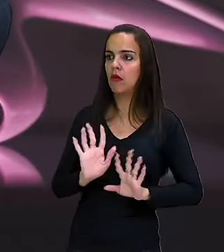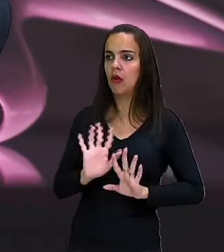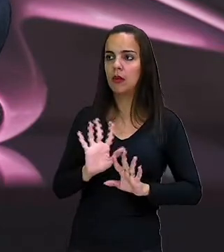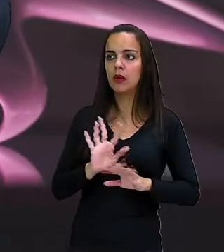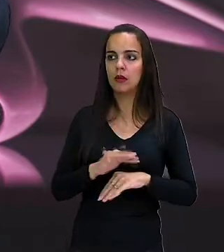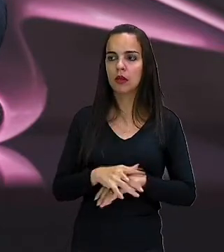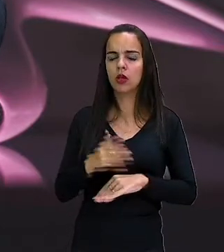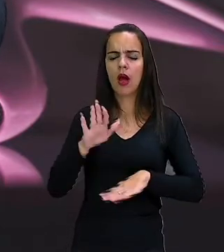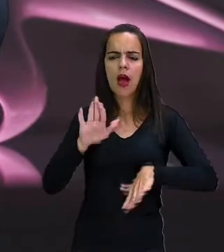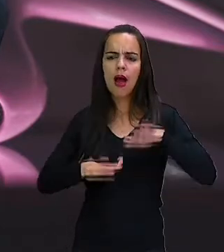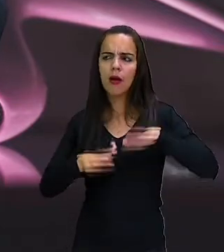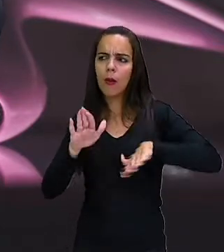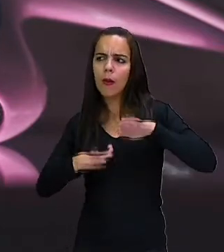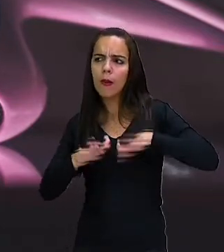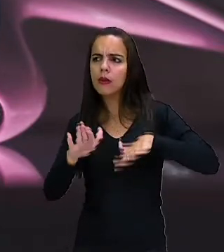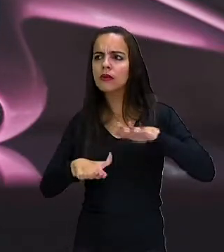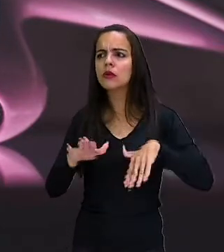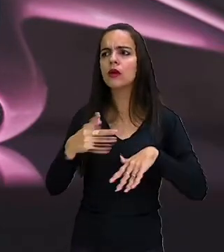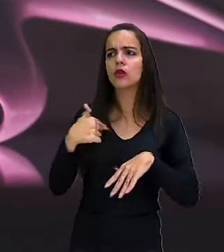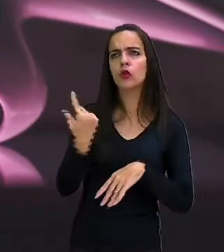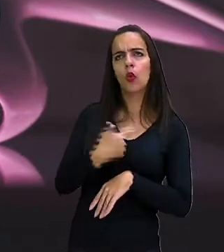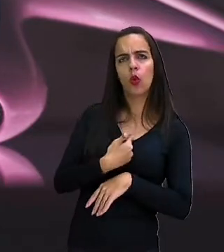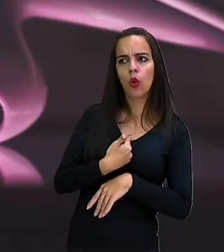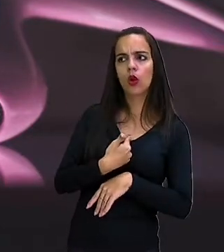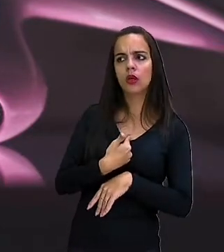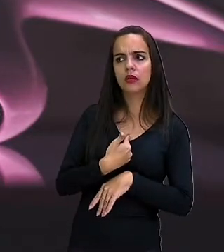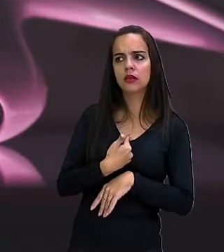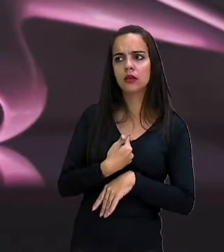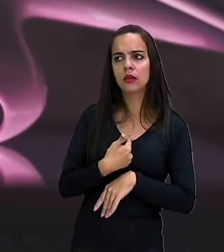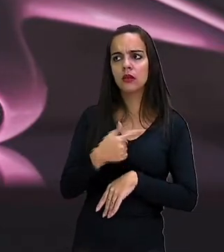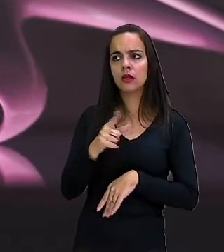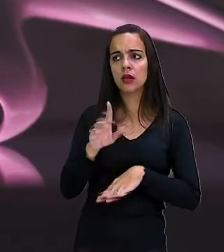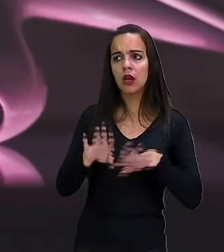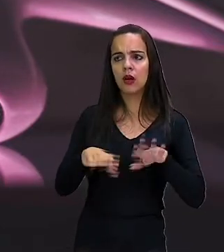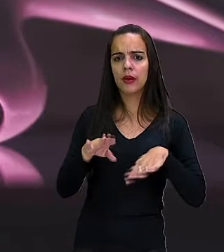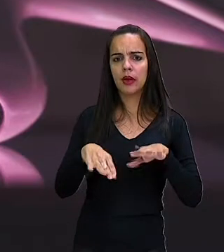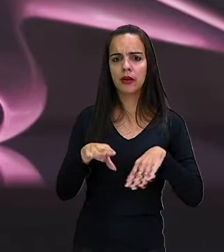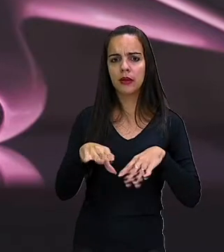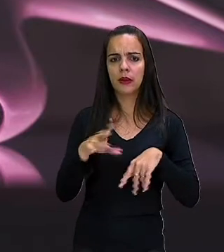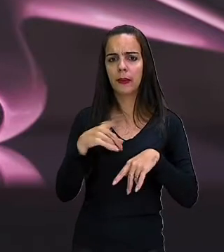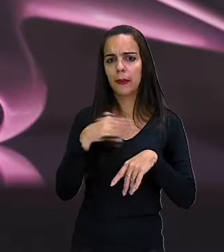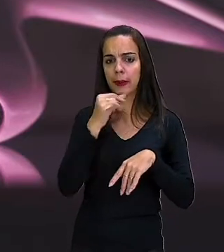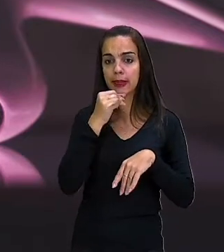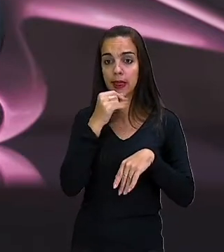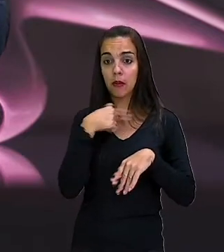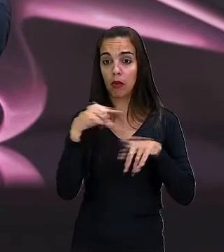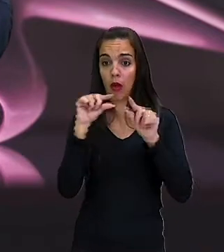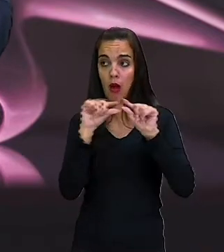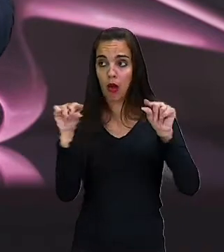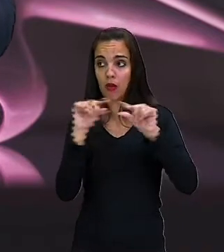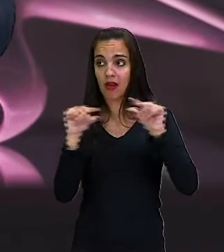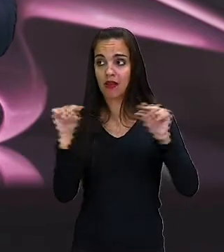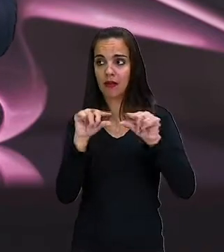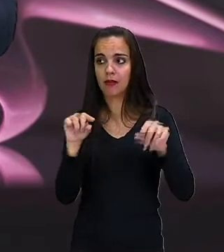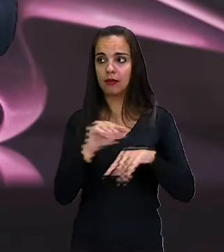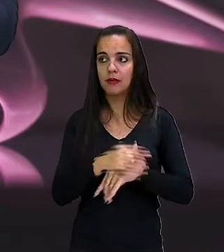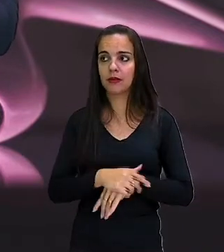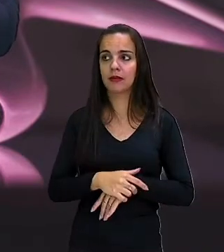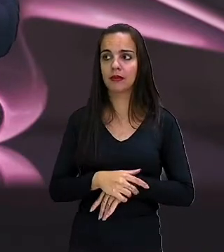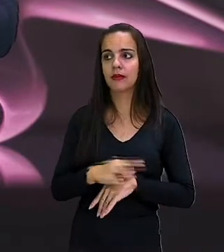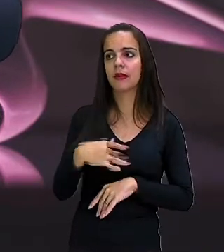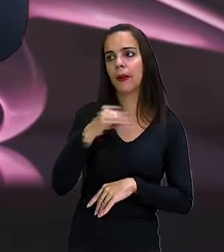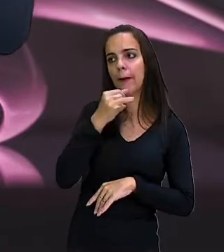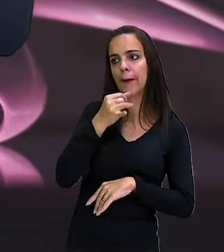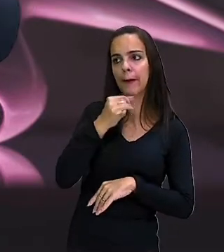normalmente acontece com a gente. Vamos lá, segunda frase aqui no because. Because it happens